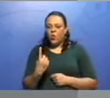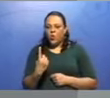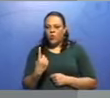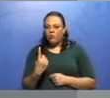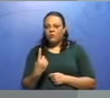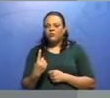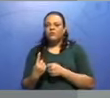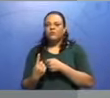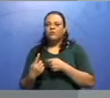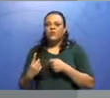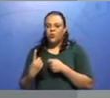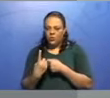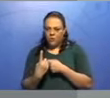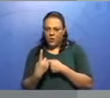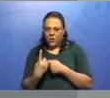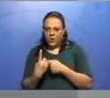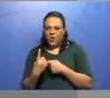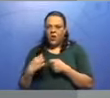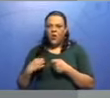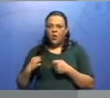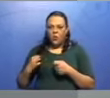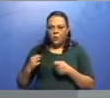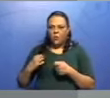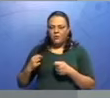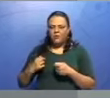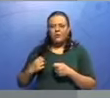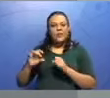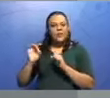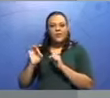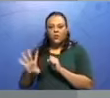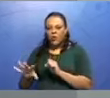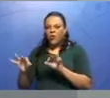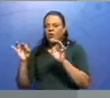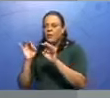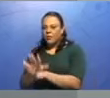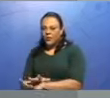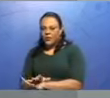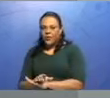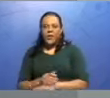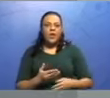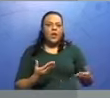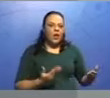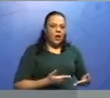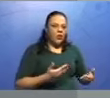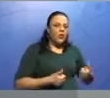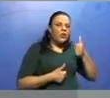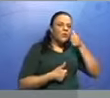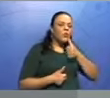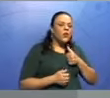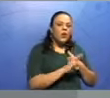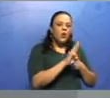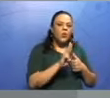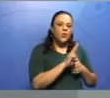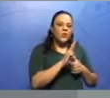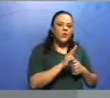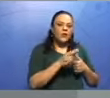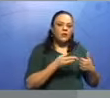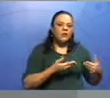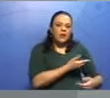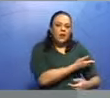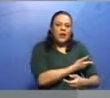só a blusa? Não. Ela precisa de uma saia, uma bermuda, uma calça, qualquer coisa que vai completar a blusa.